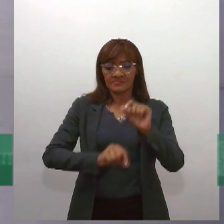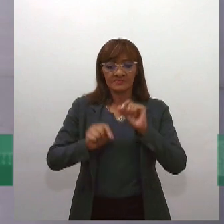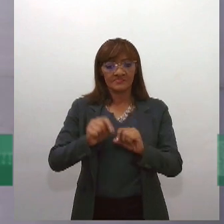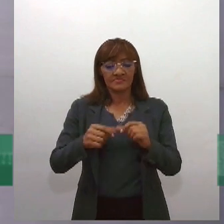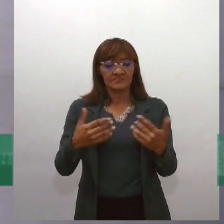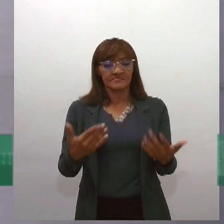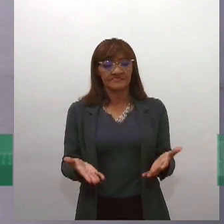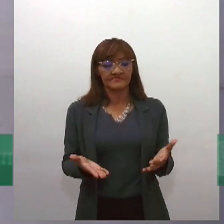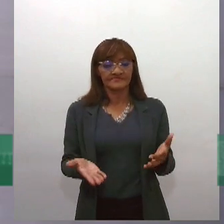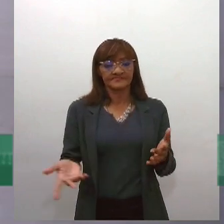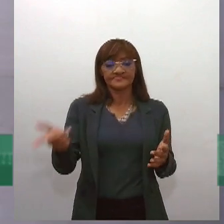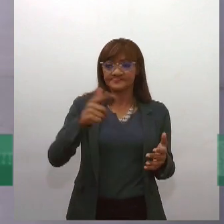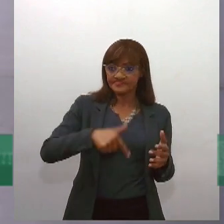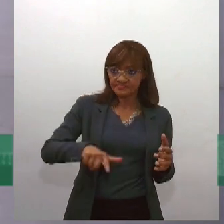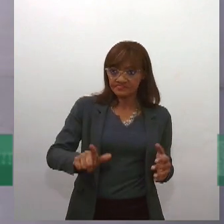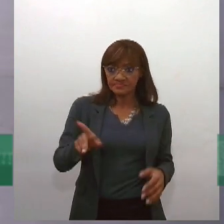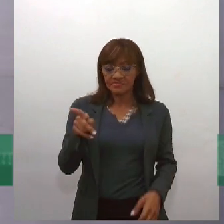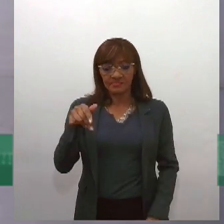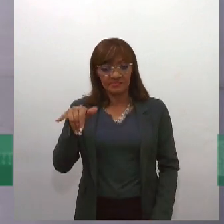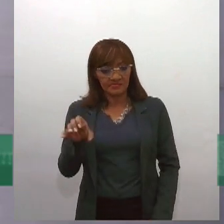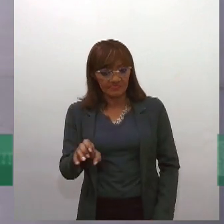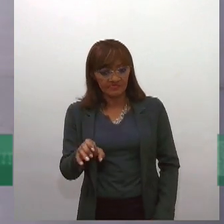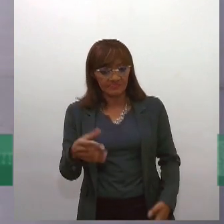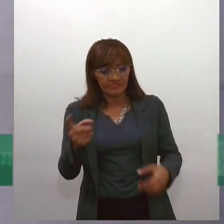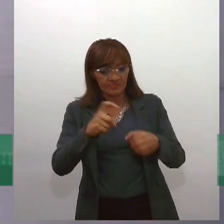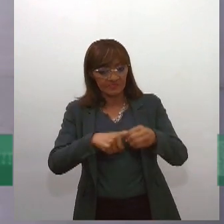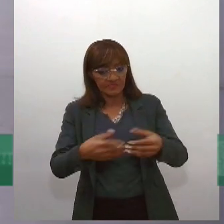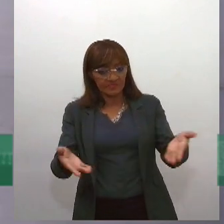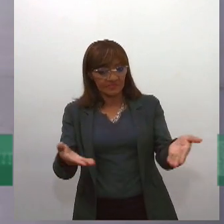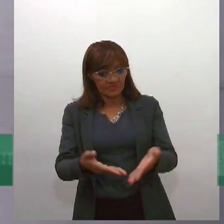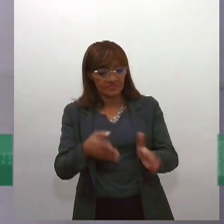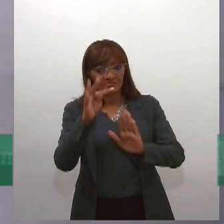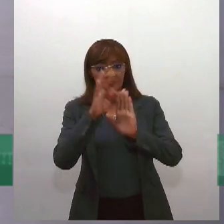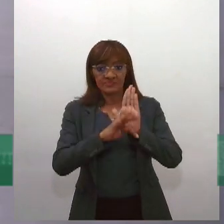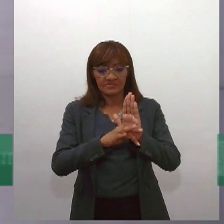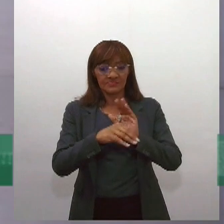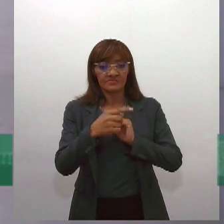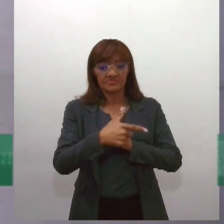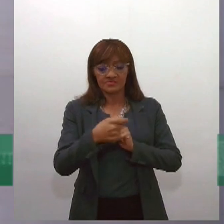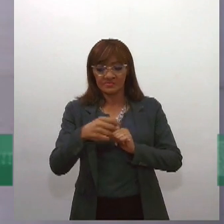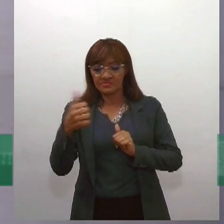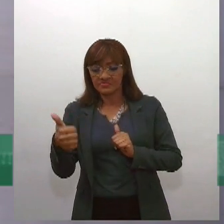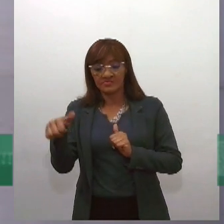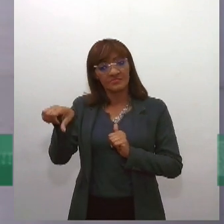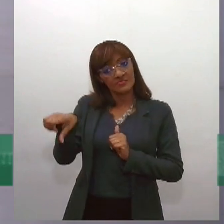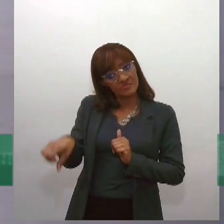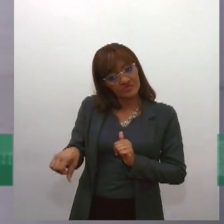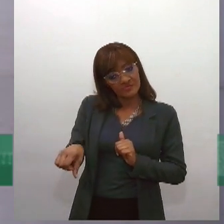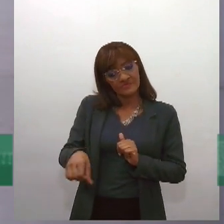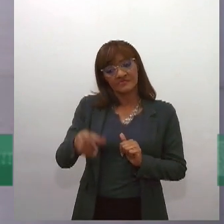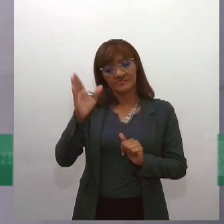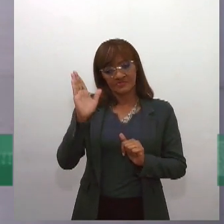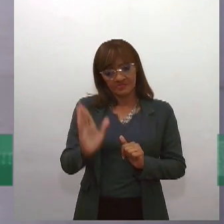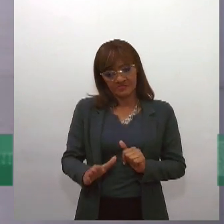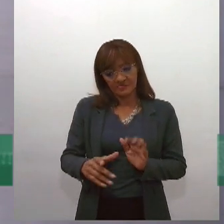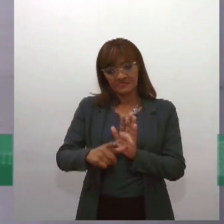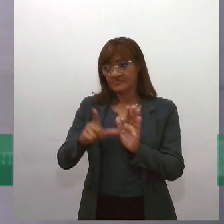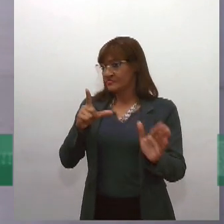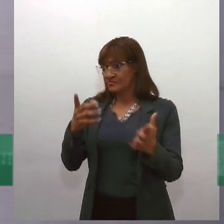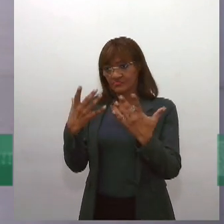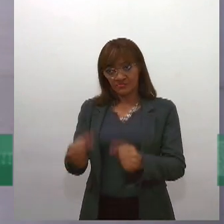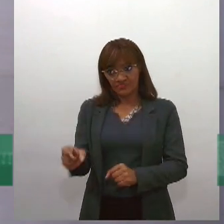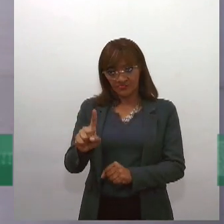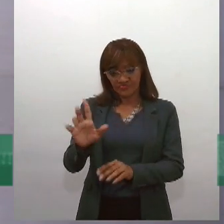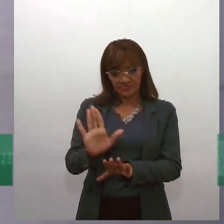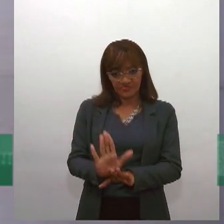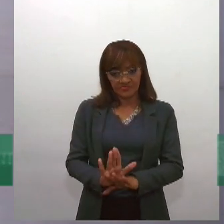da PEC, já que ela retoma aí um texto de 2019, que foi rejeitado no plenário, no Senado, no